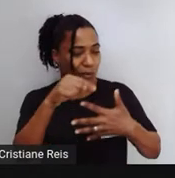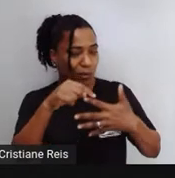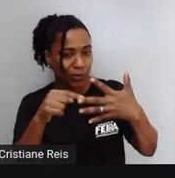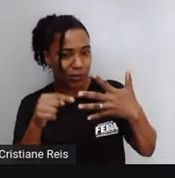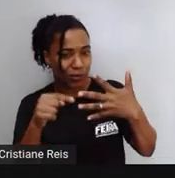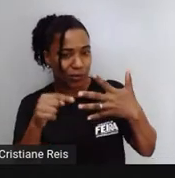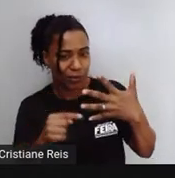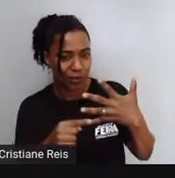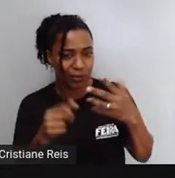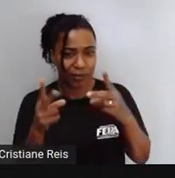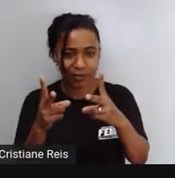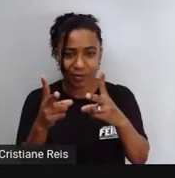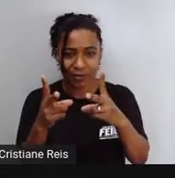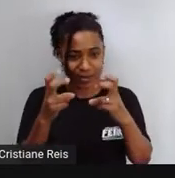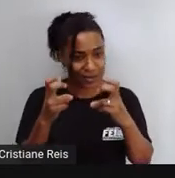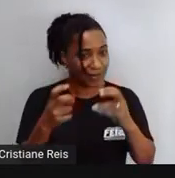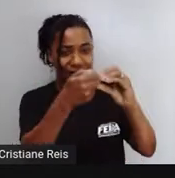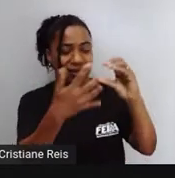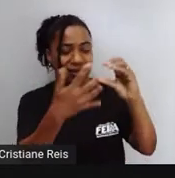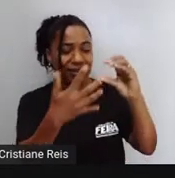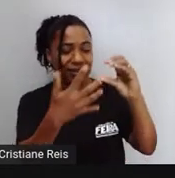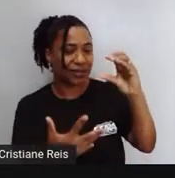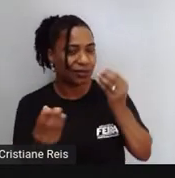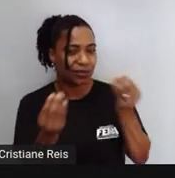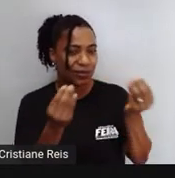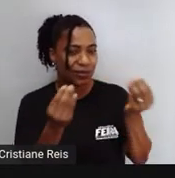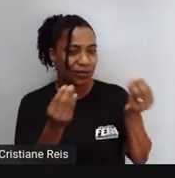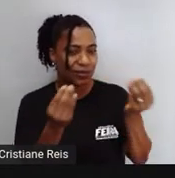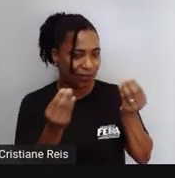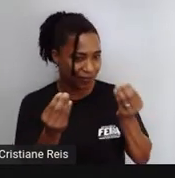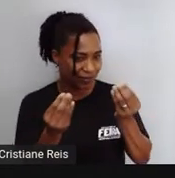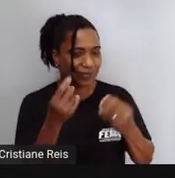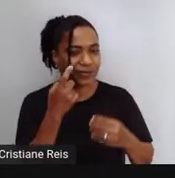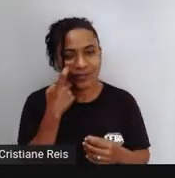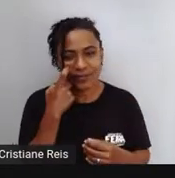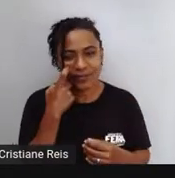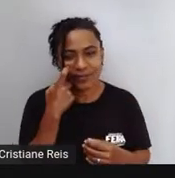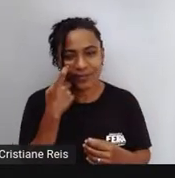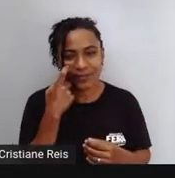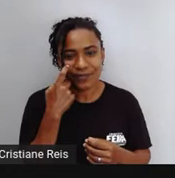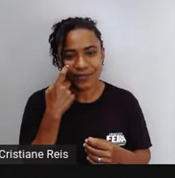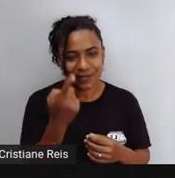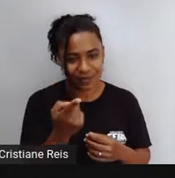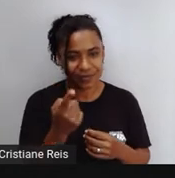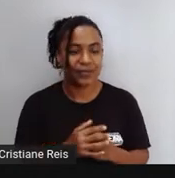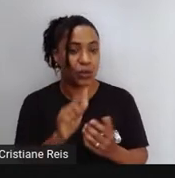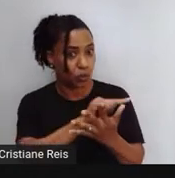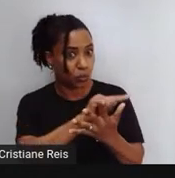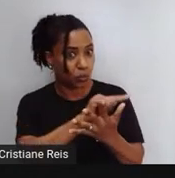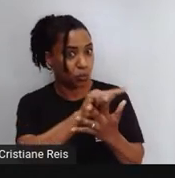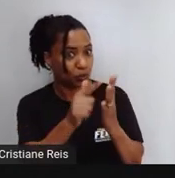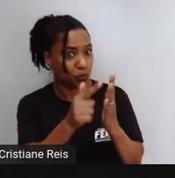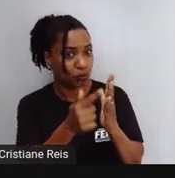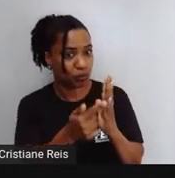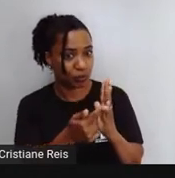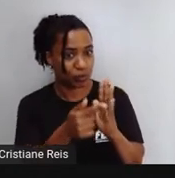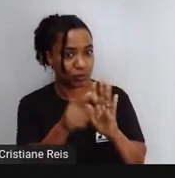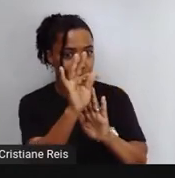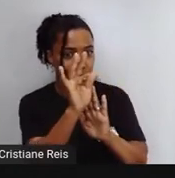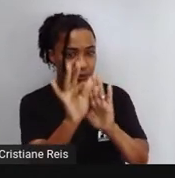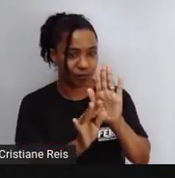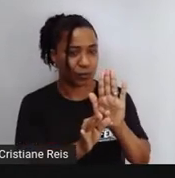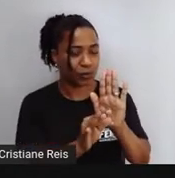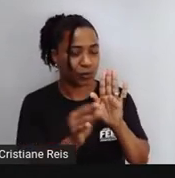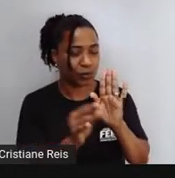Ele apresenta algumas características Que são típicas desse gênero textual E eu pergunto para vocês